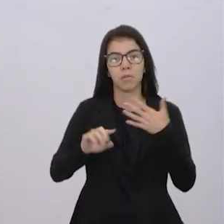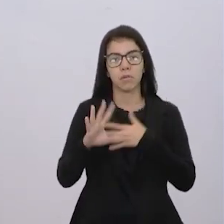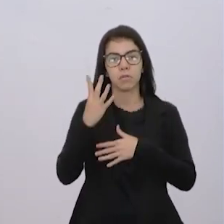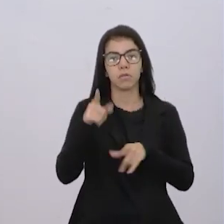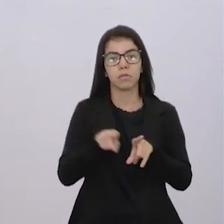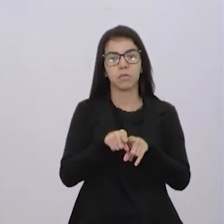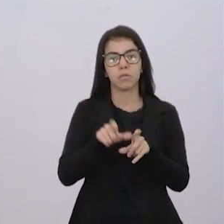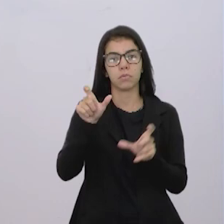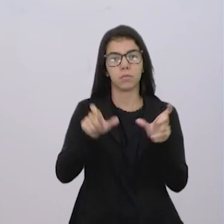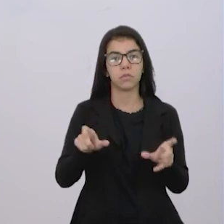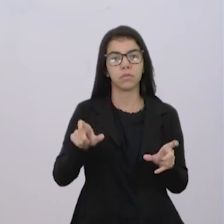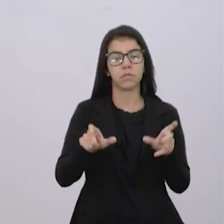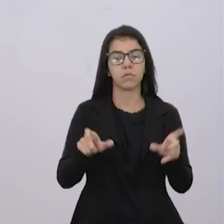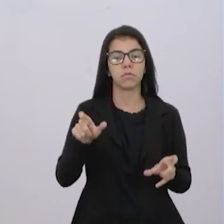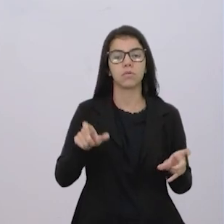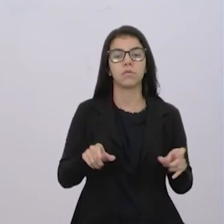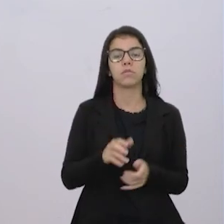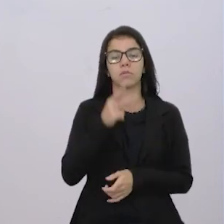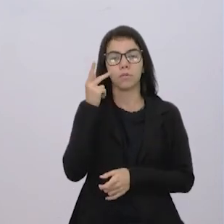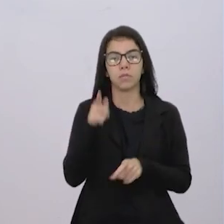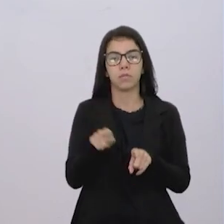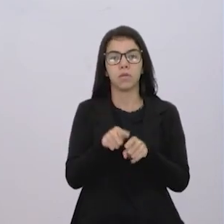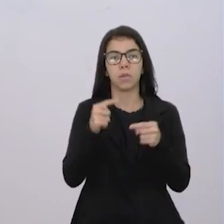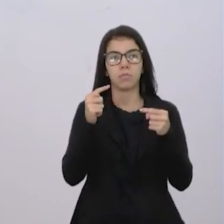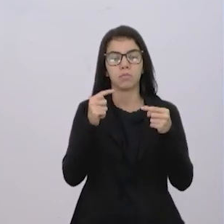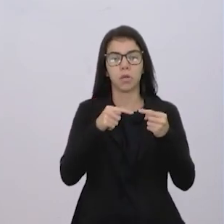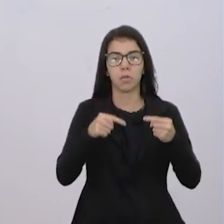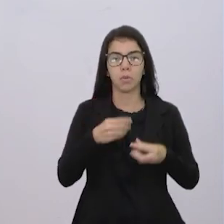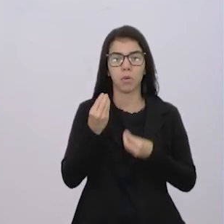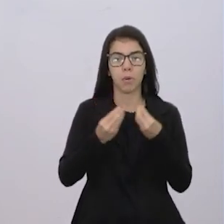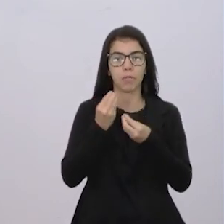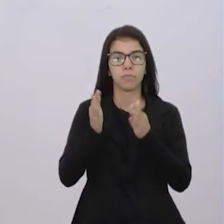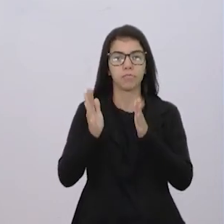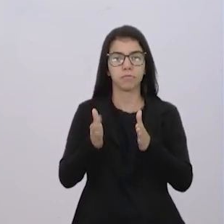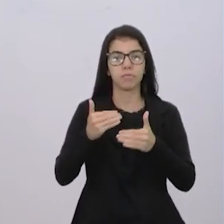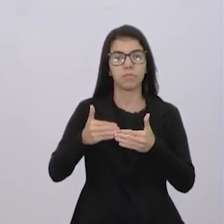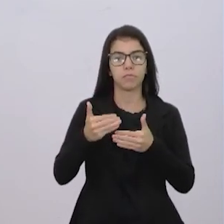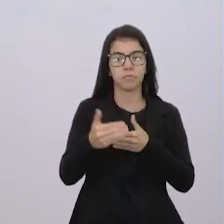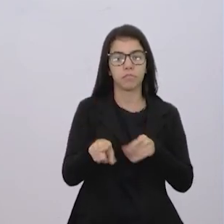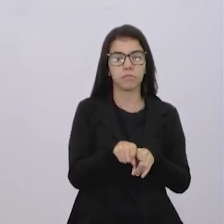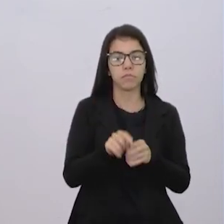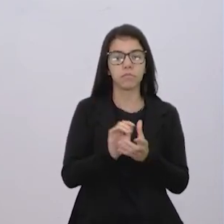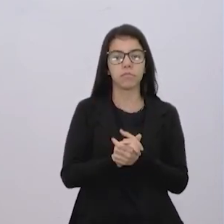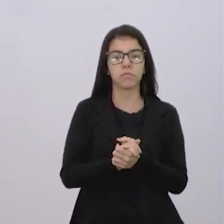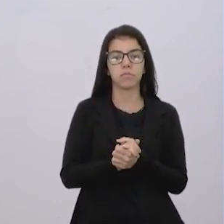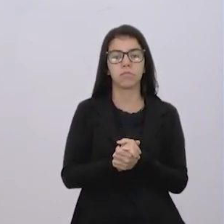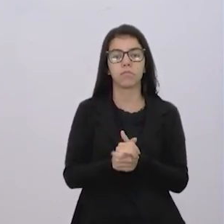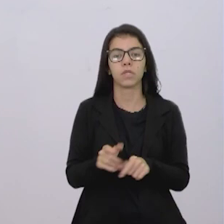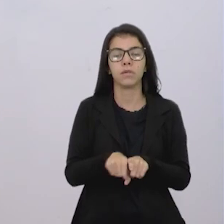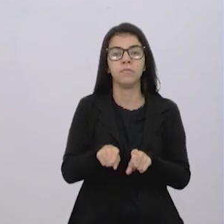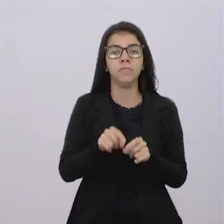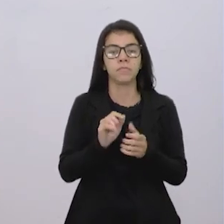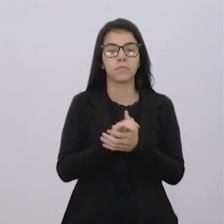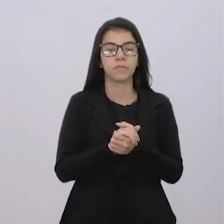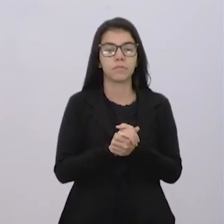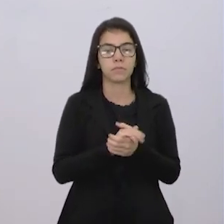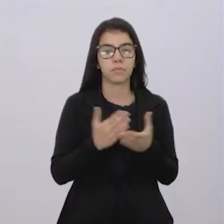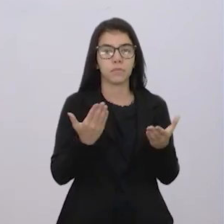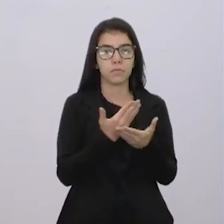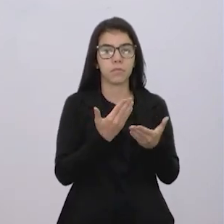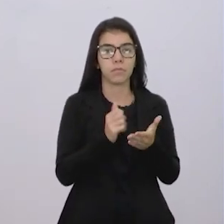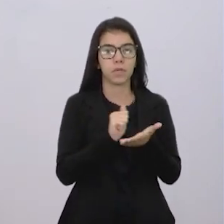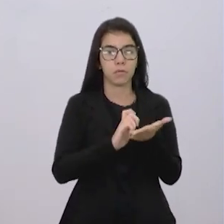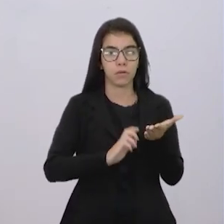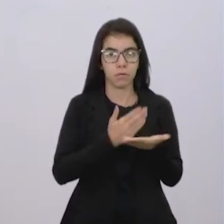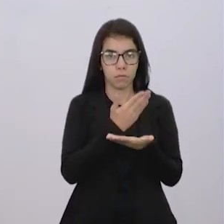pessoinhas aí falando de acordo de onde elas estão. Se é o comércio, se é a indústria, se é o governo, tá? E aí, uma